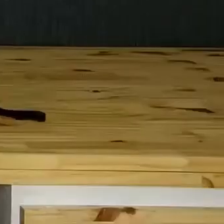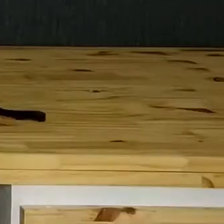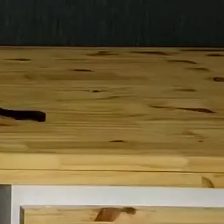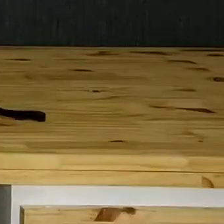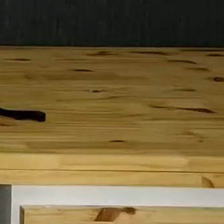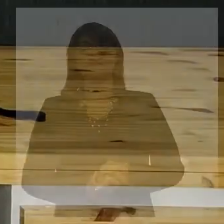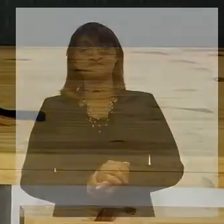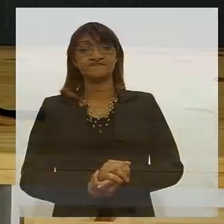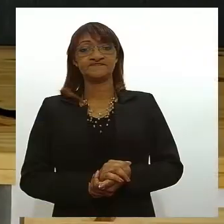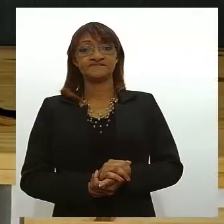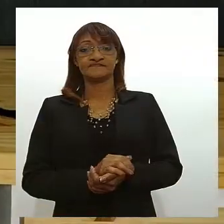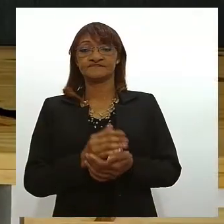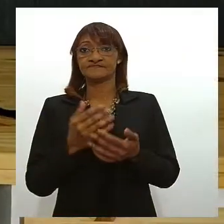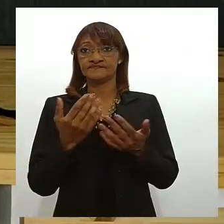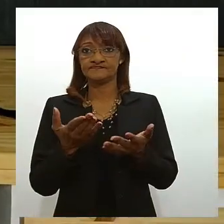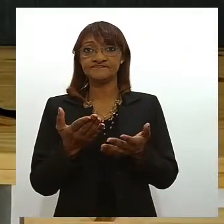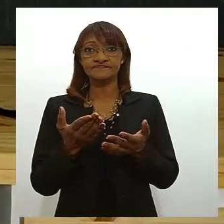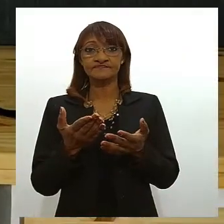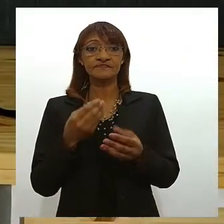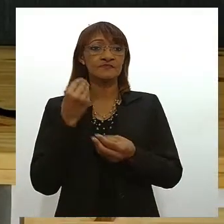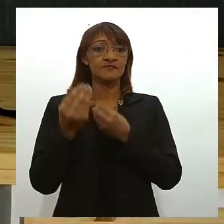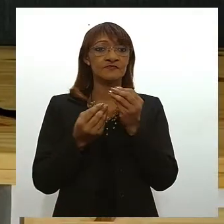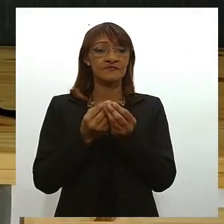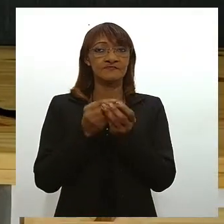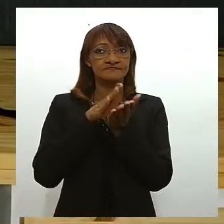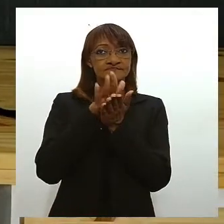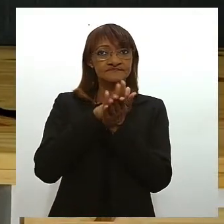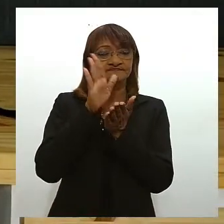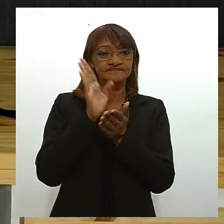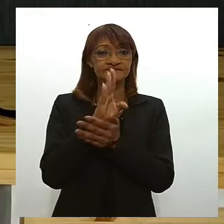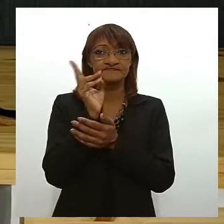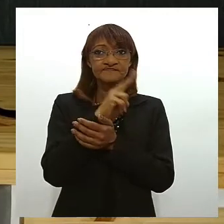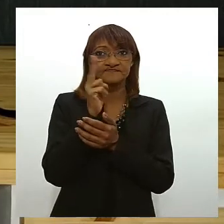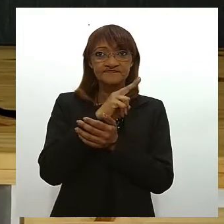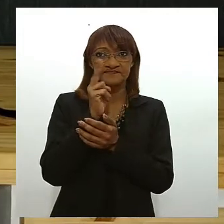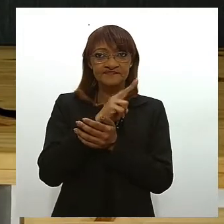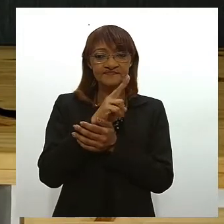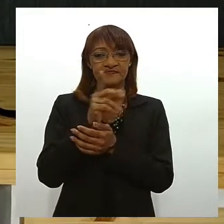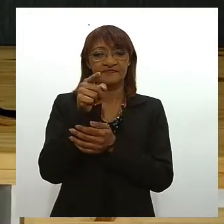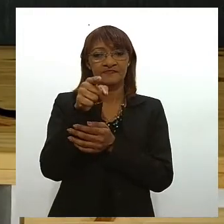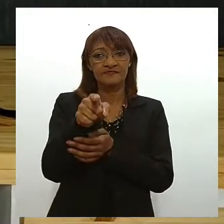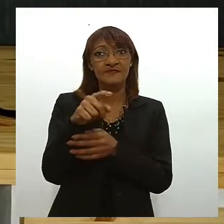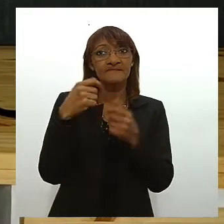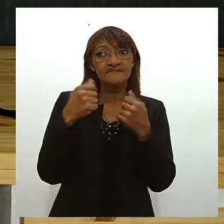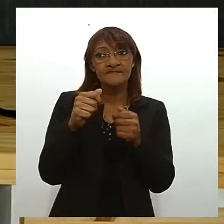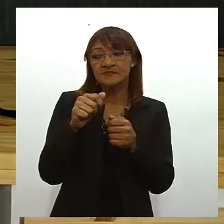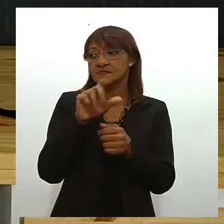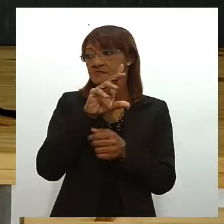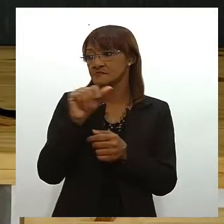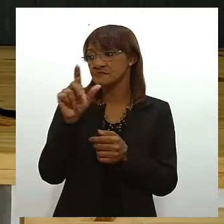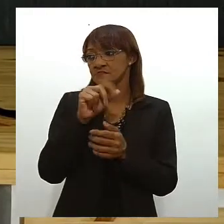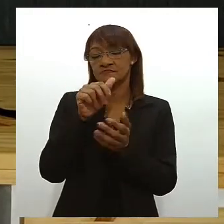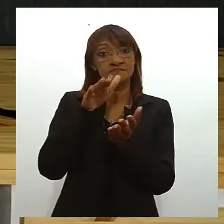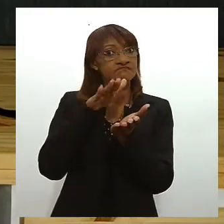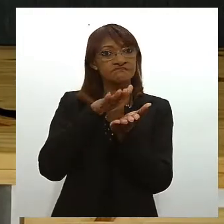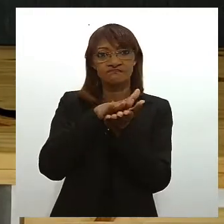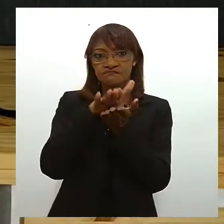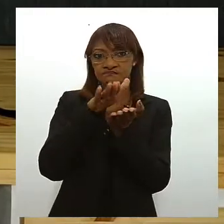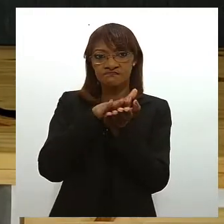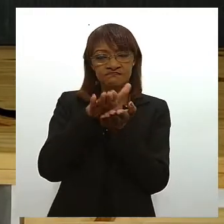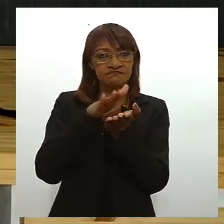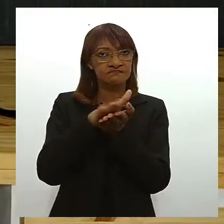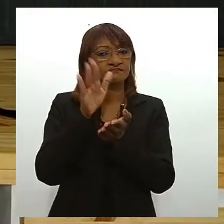A reserva de emergência como o próprio nome indica é aquele montante de dinheiro que você precisa ter a mão em um momento de